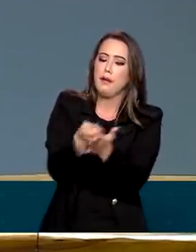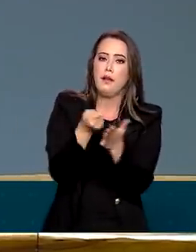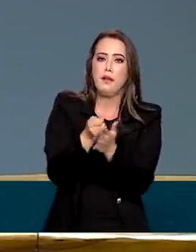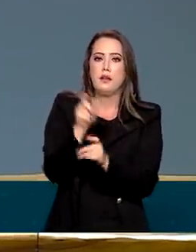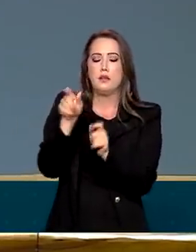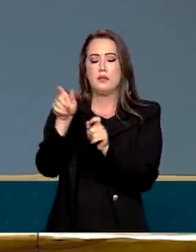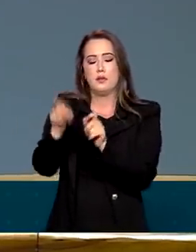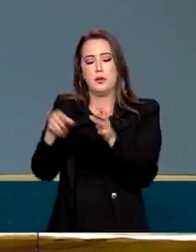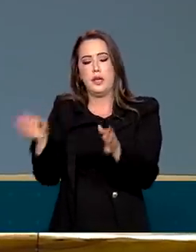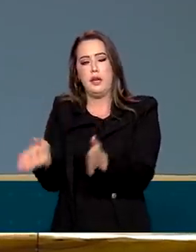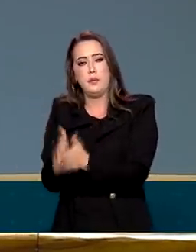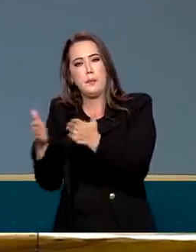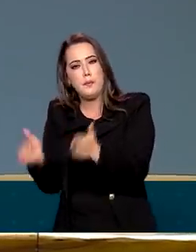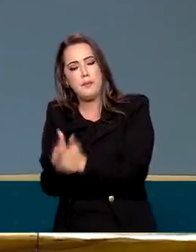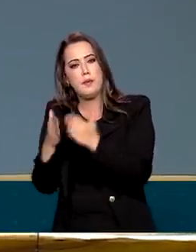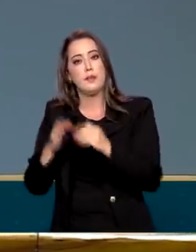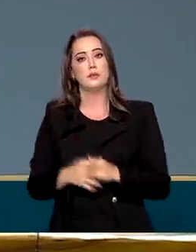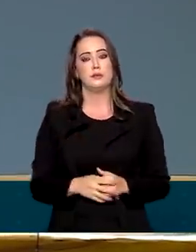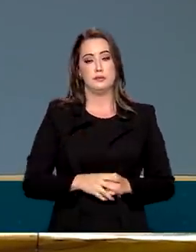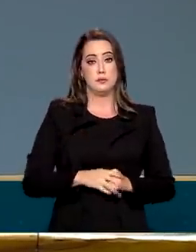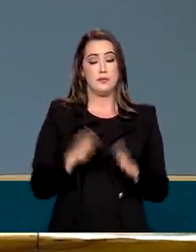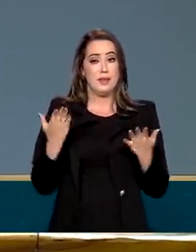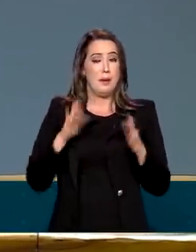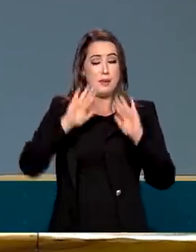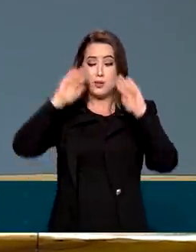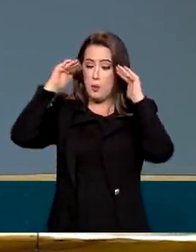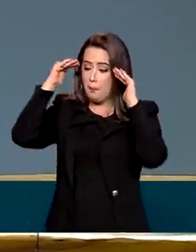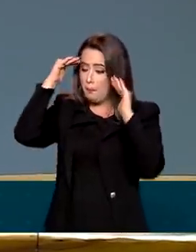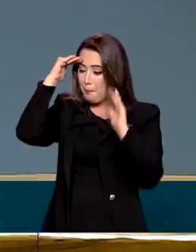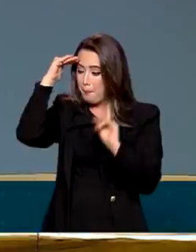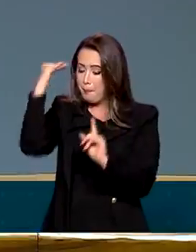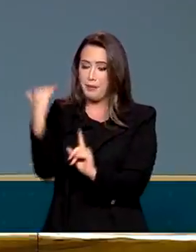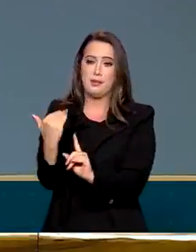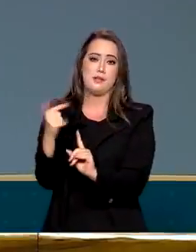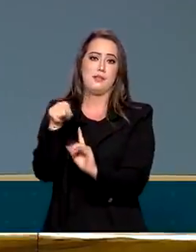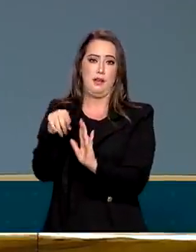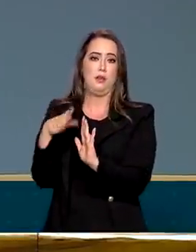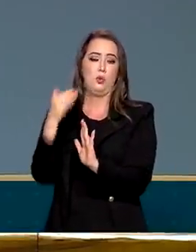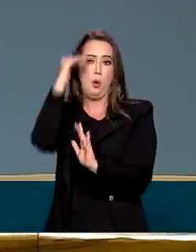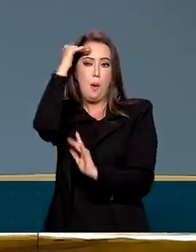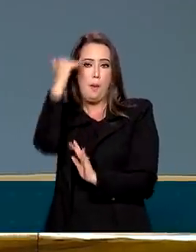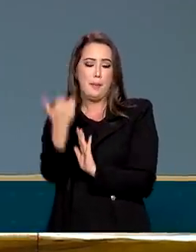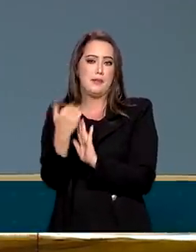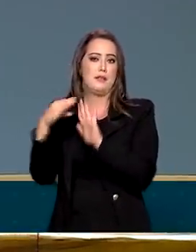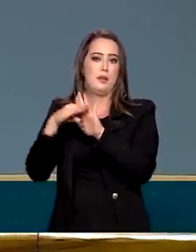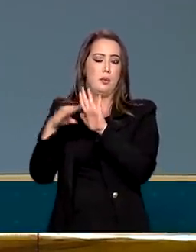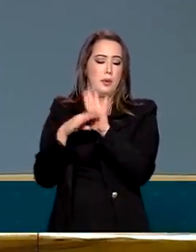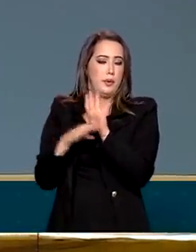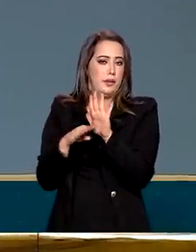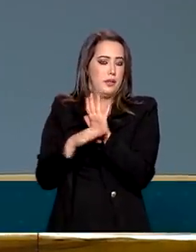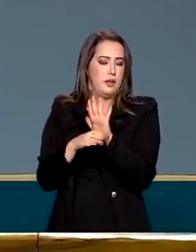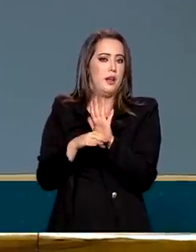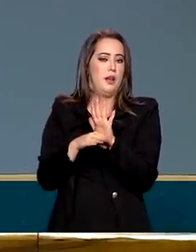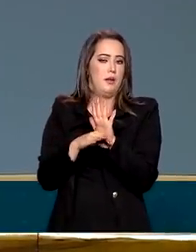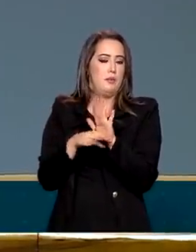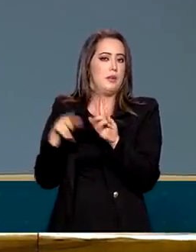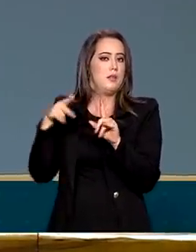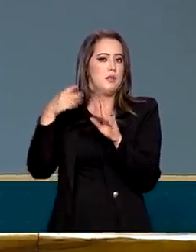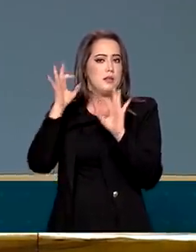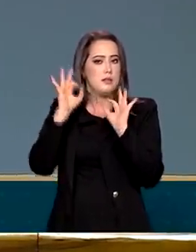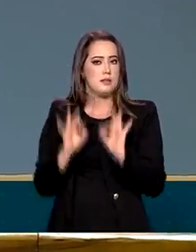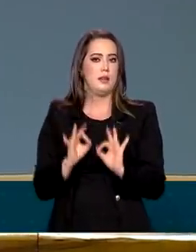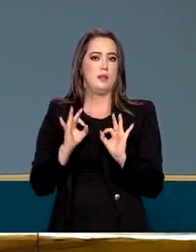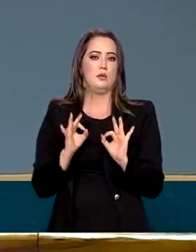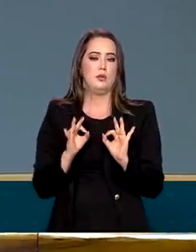tem nada de errado nisso. Agora, dentro de programas com financiamento correto, dentro das regras do jogo.